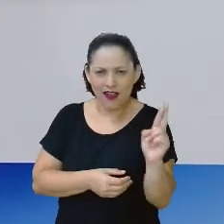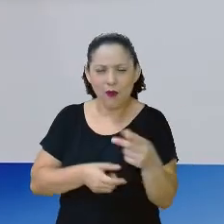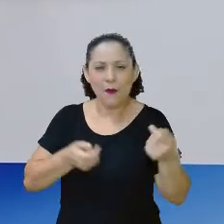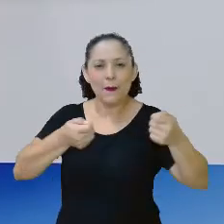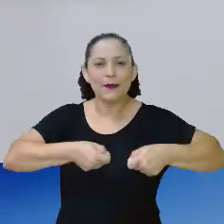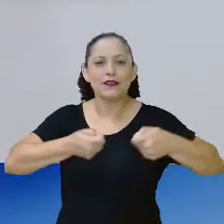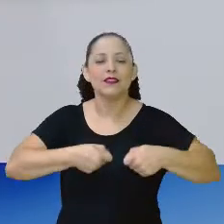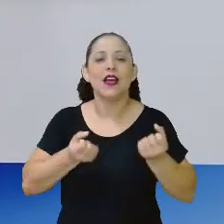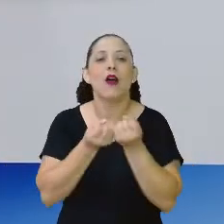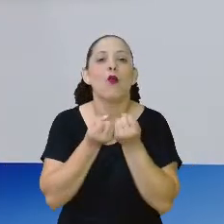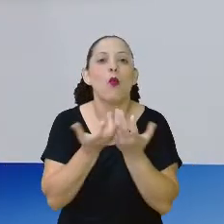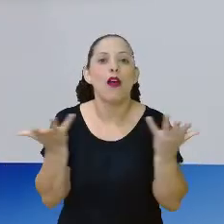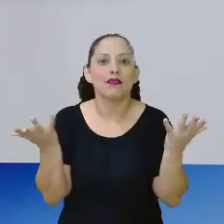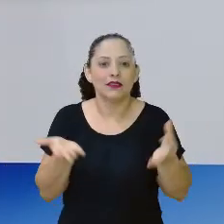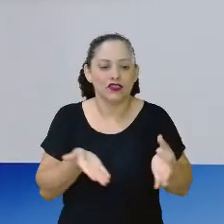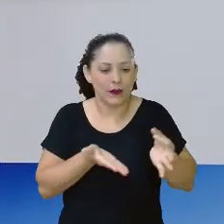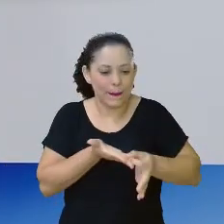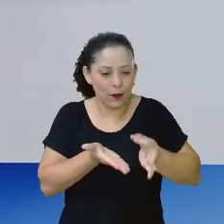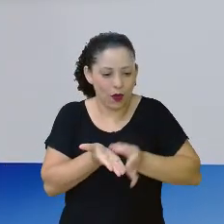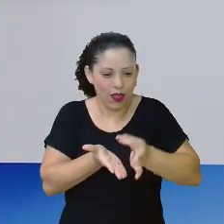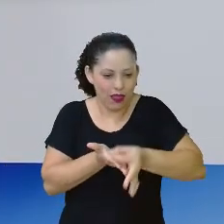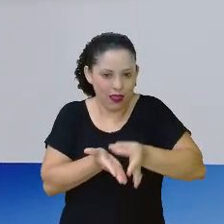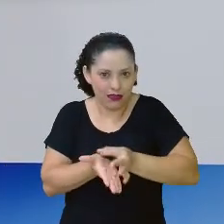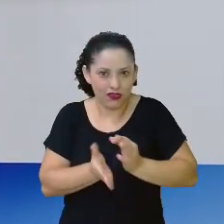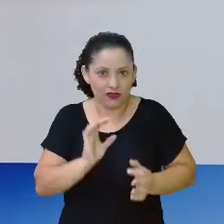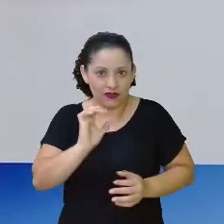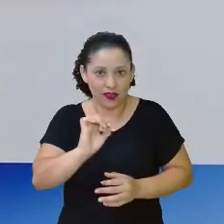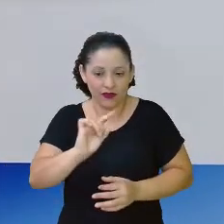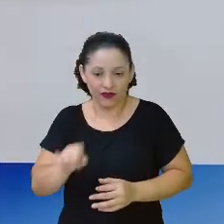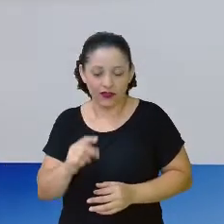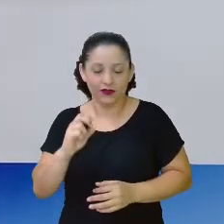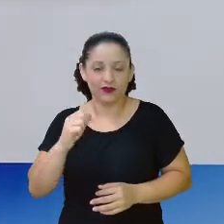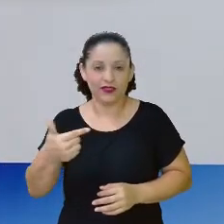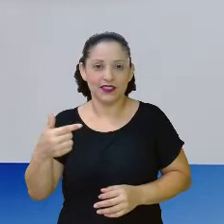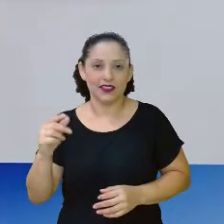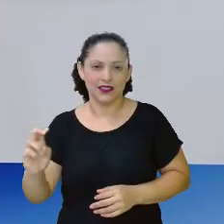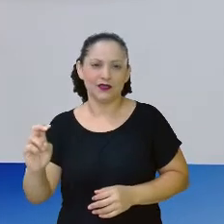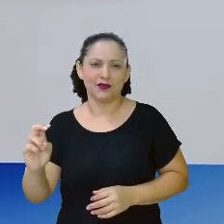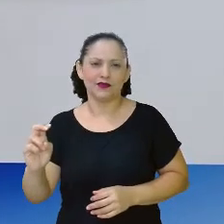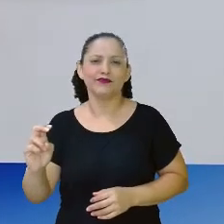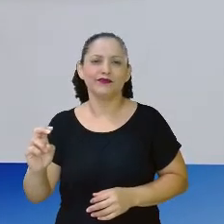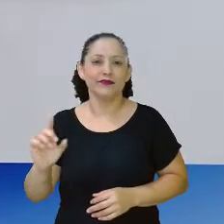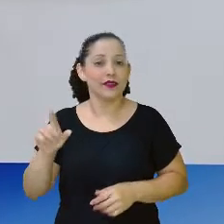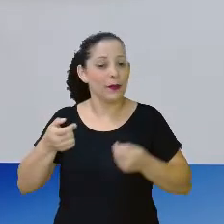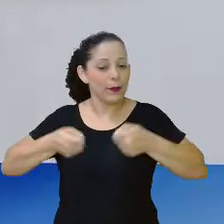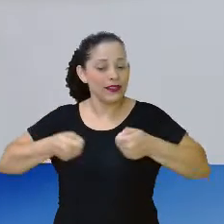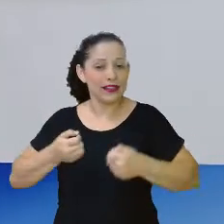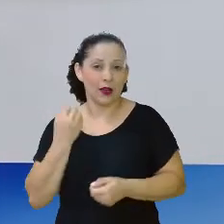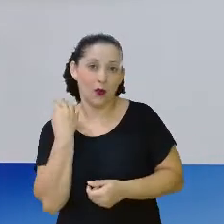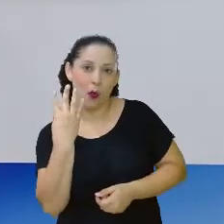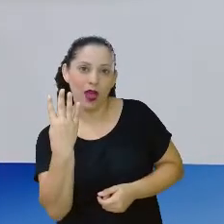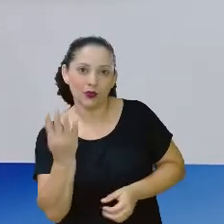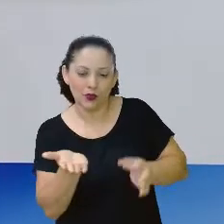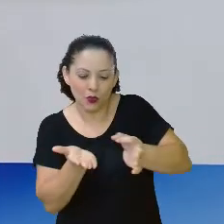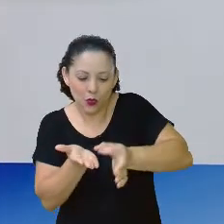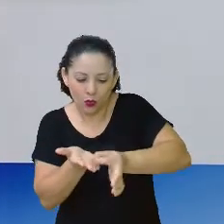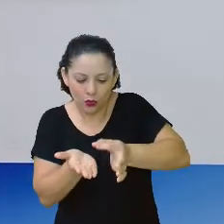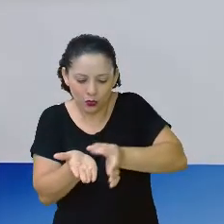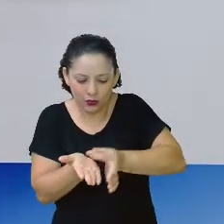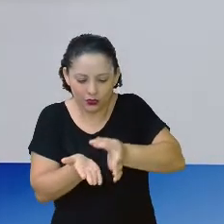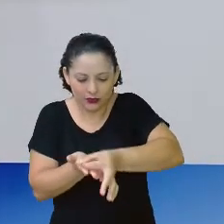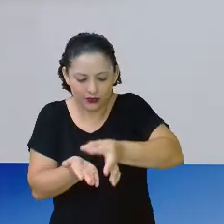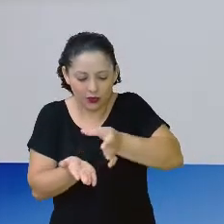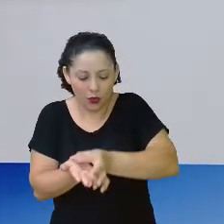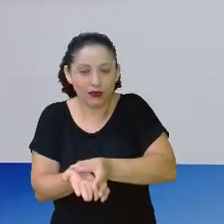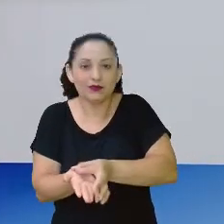preciso de quantas moedinhas de 25 centavos? De quatro moedinhas. Se eu preciso de quatro